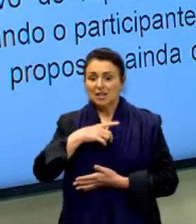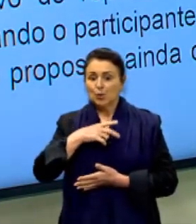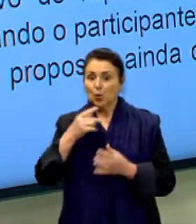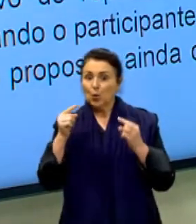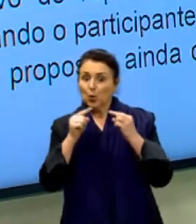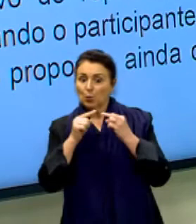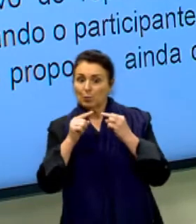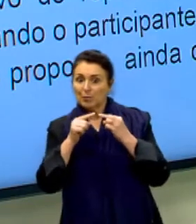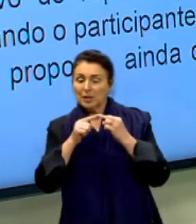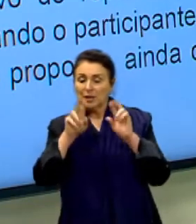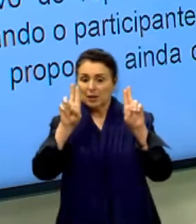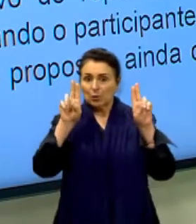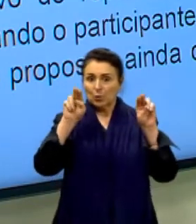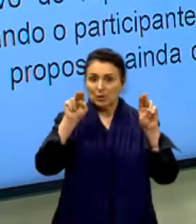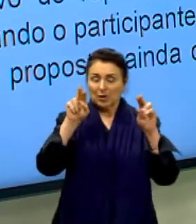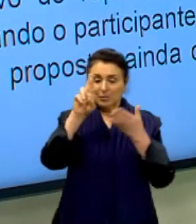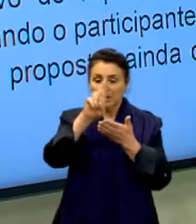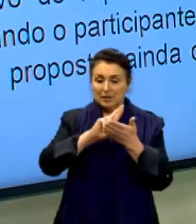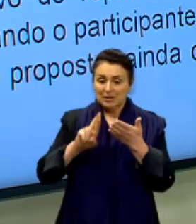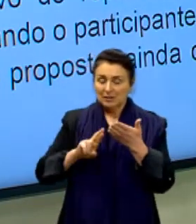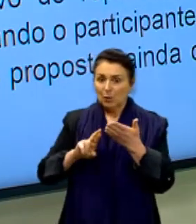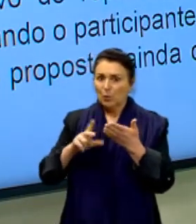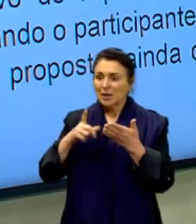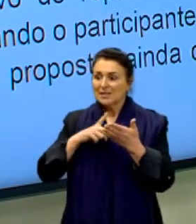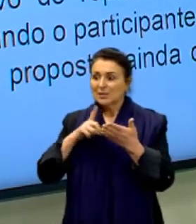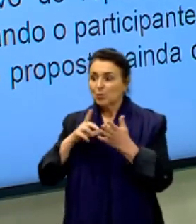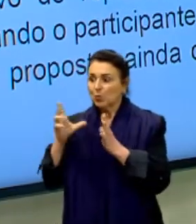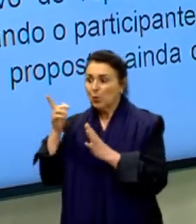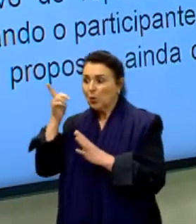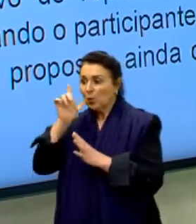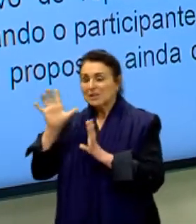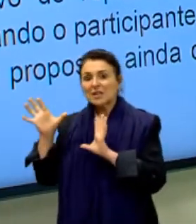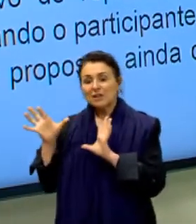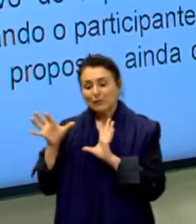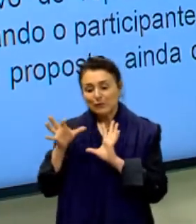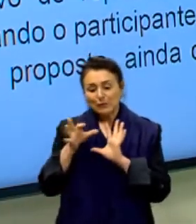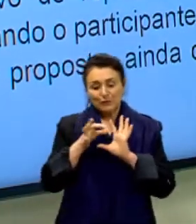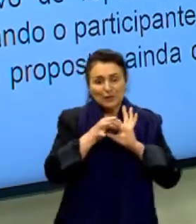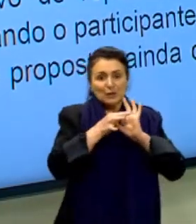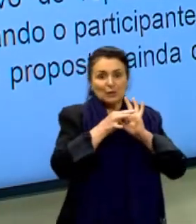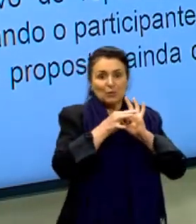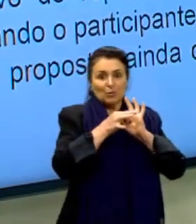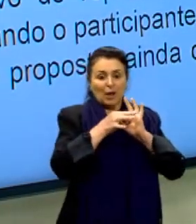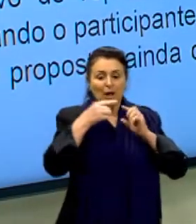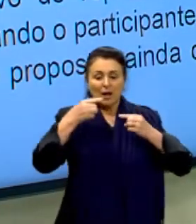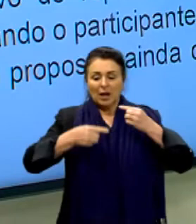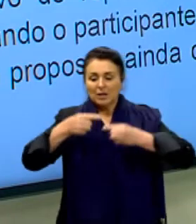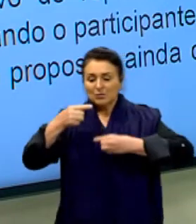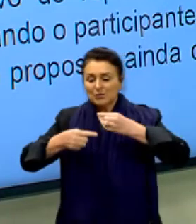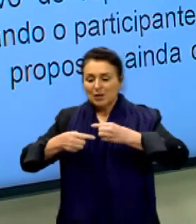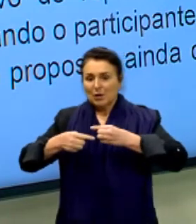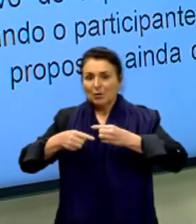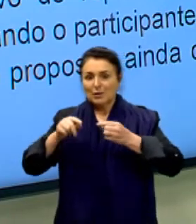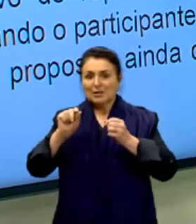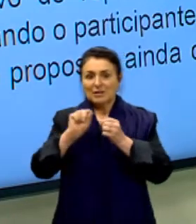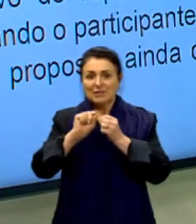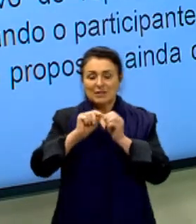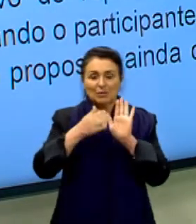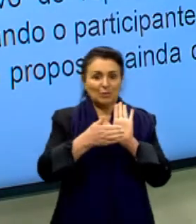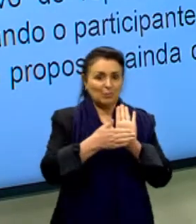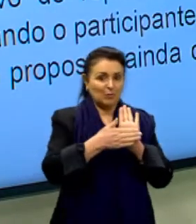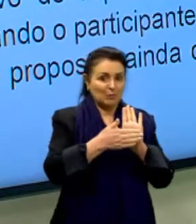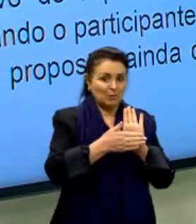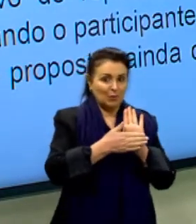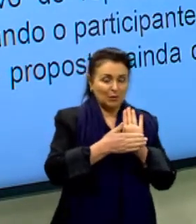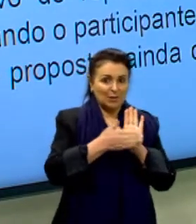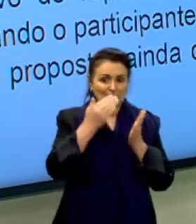E se ele é produtivo, se tu vincula esse repertório à discussão que tu está fazendo na proposta, se tu